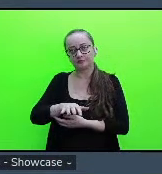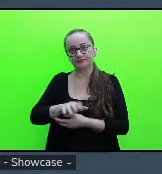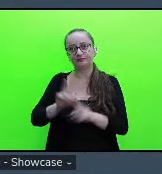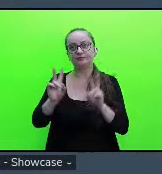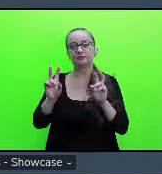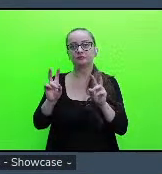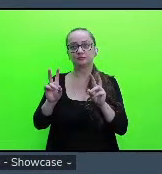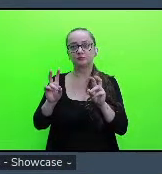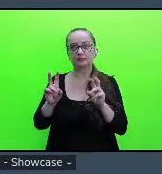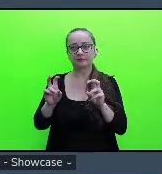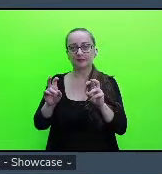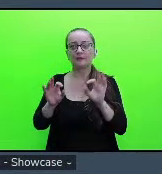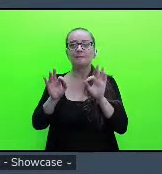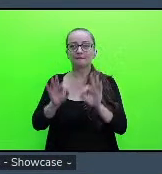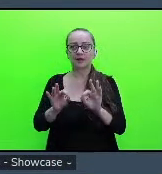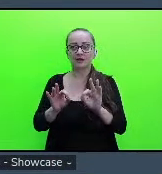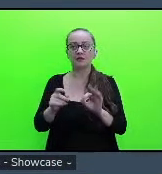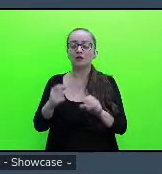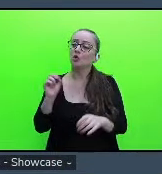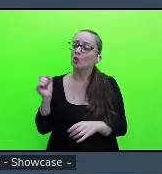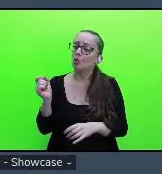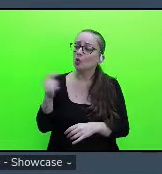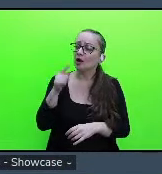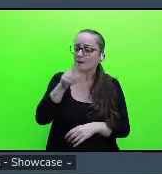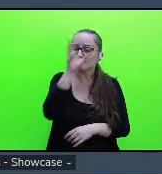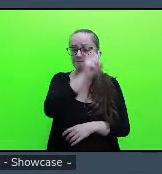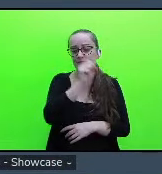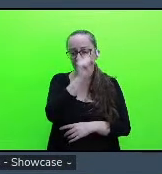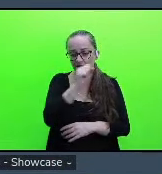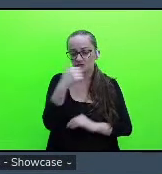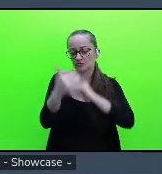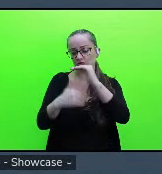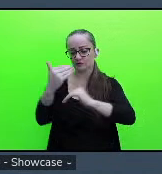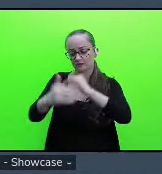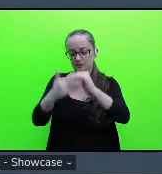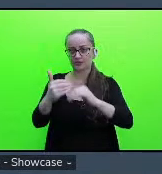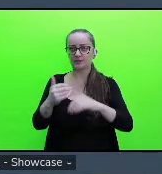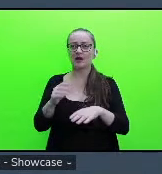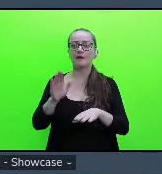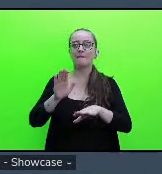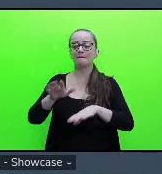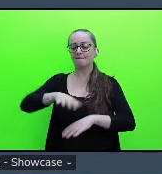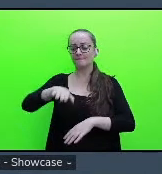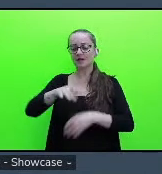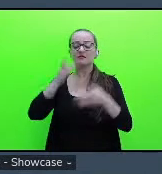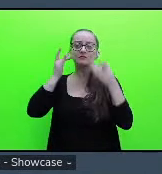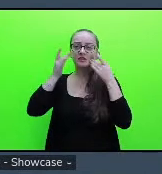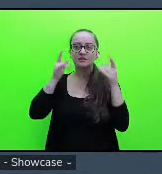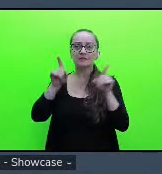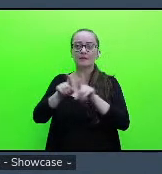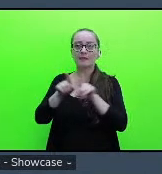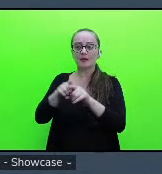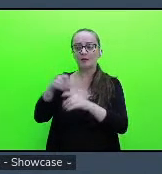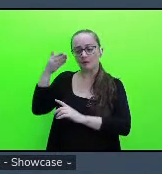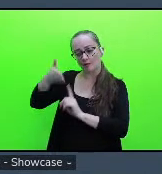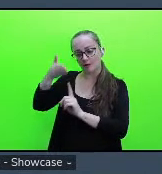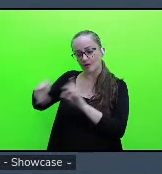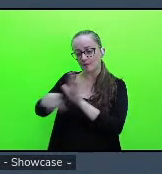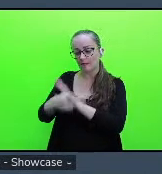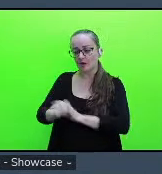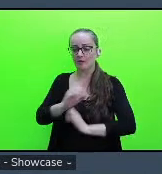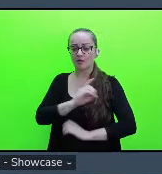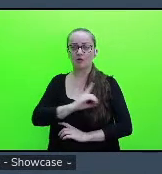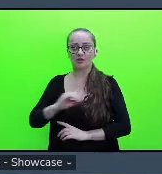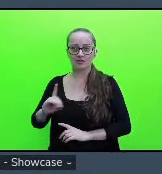realmente do que eles aprendem ao desenvolver as práticas teatrais temos falas dos próprios coordenadores